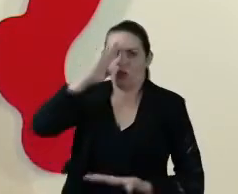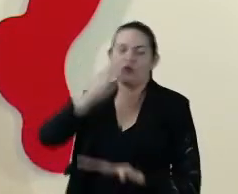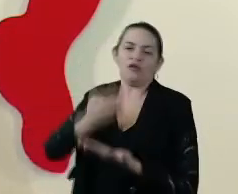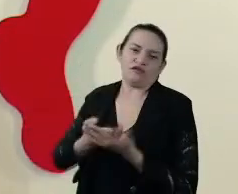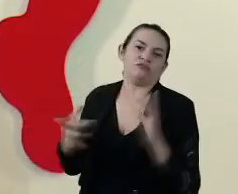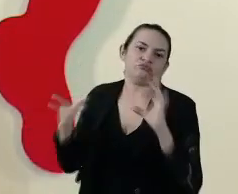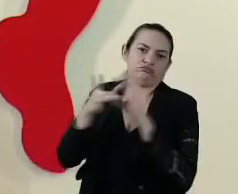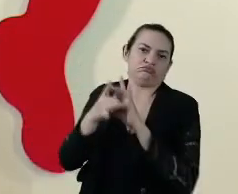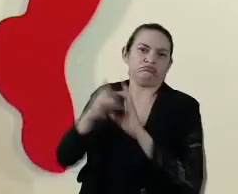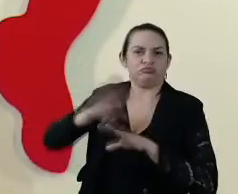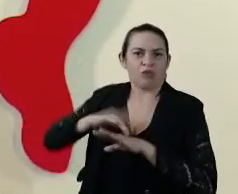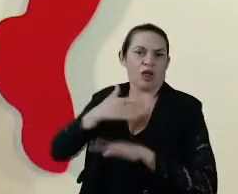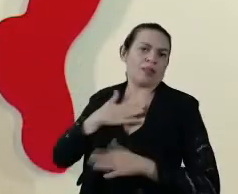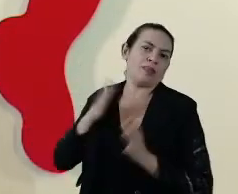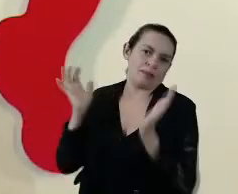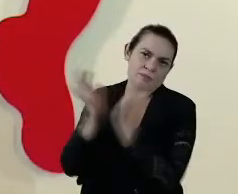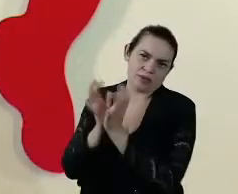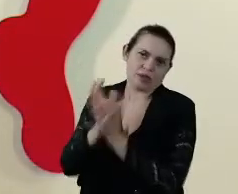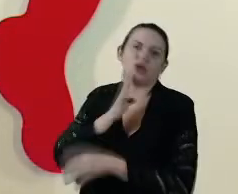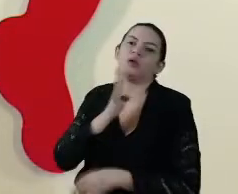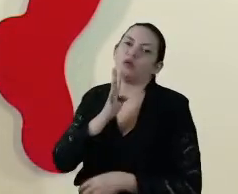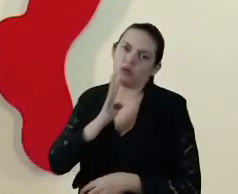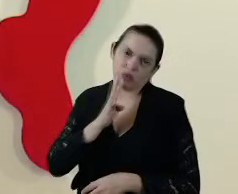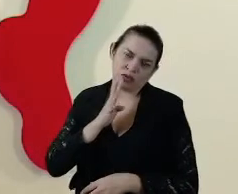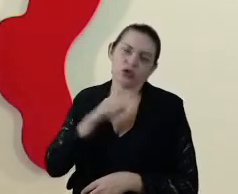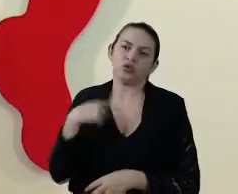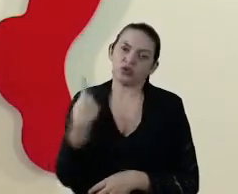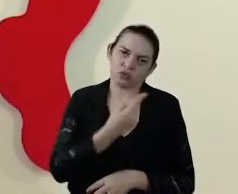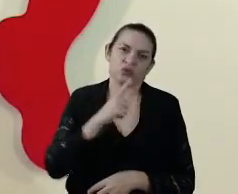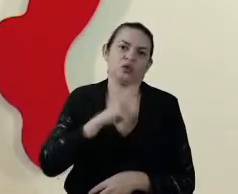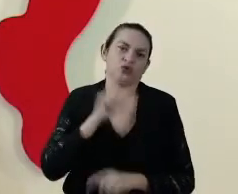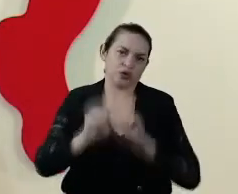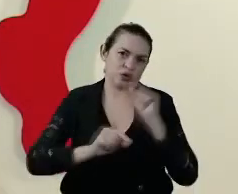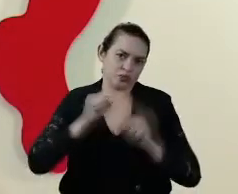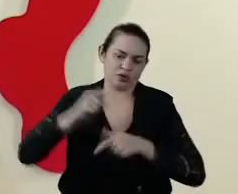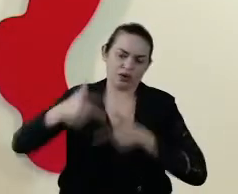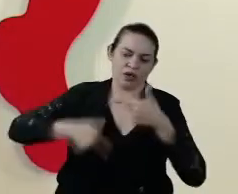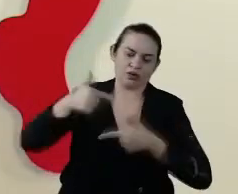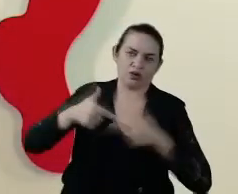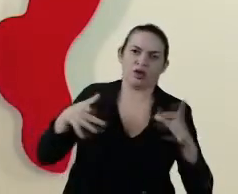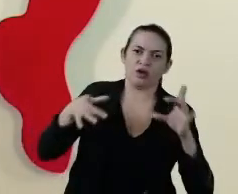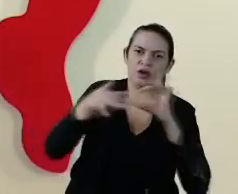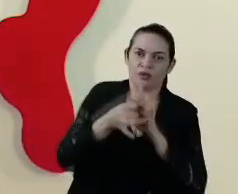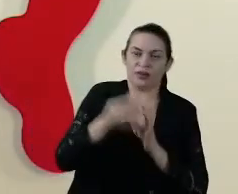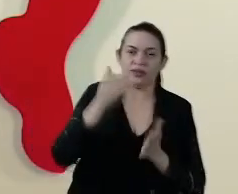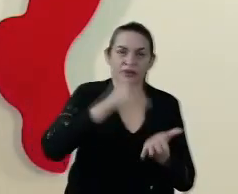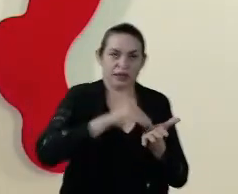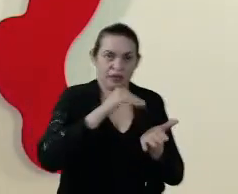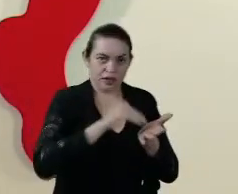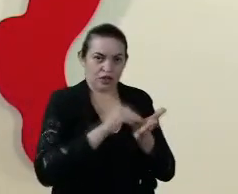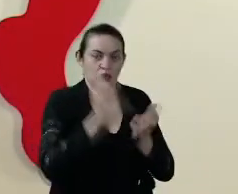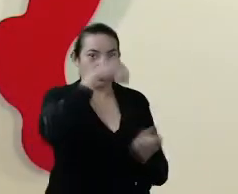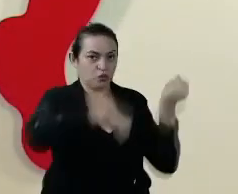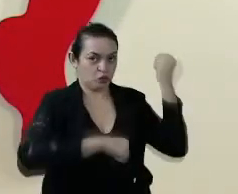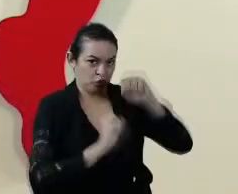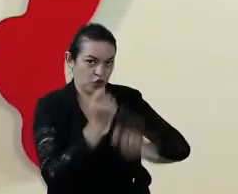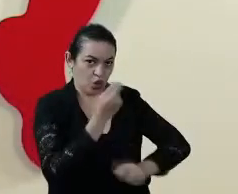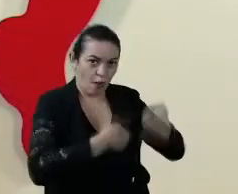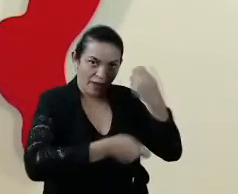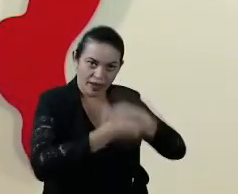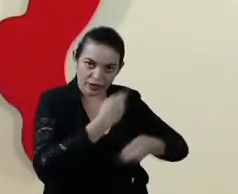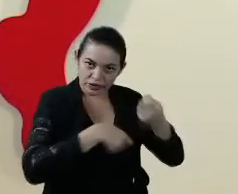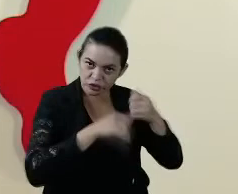no discernimento da minha equipe. Neste caso, nós temos a atuação conjunta da Secretaria de Indústria e Comércio. Então,